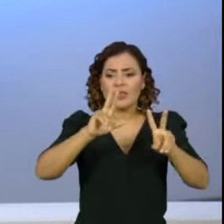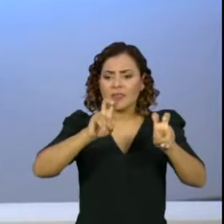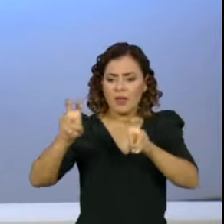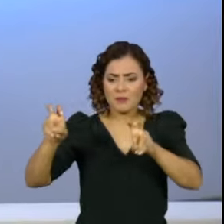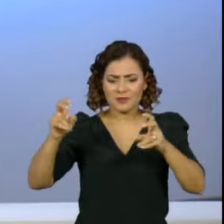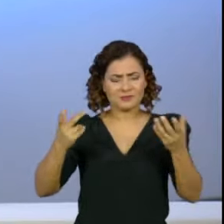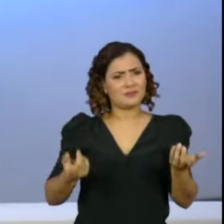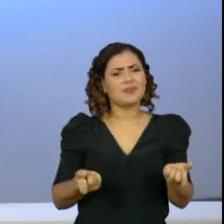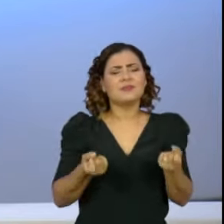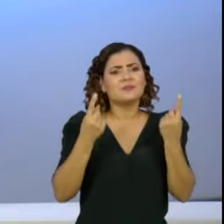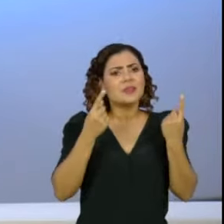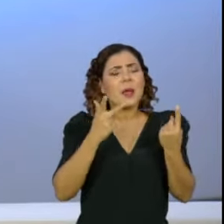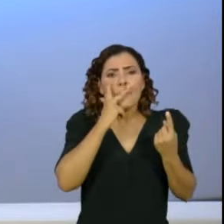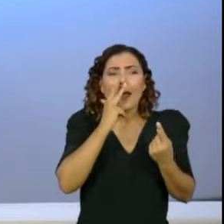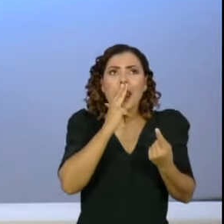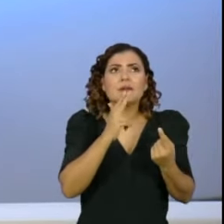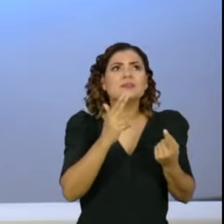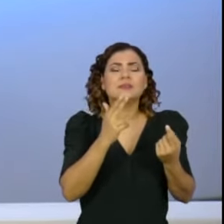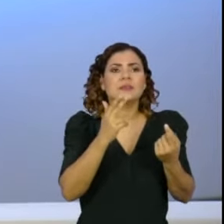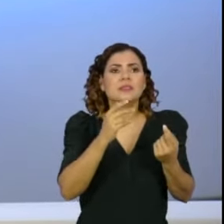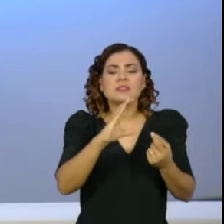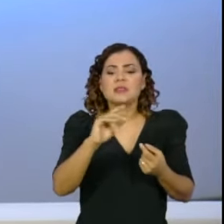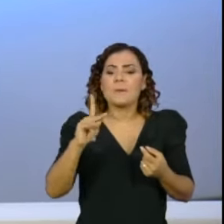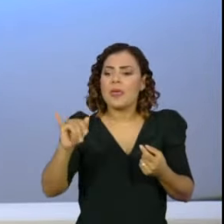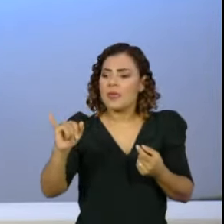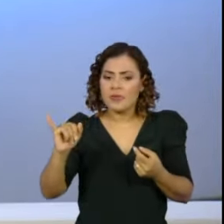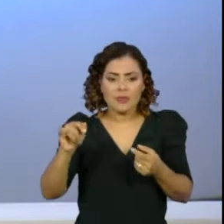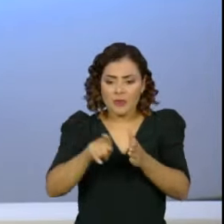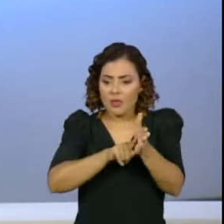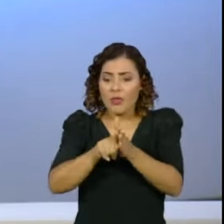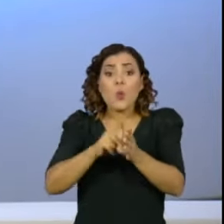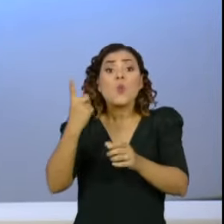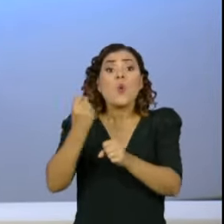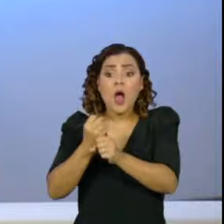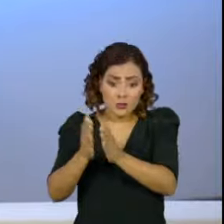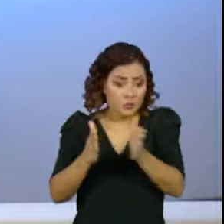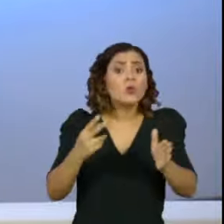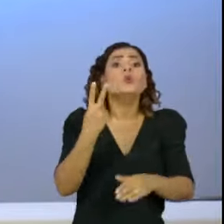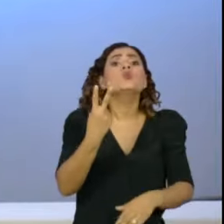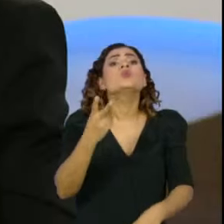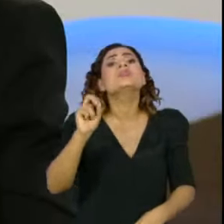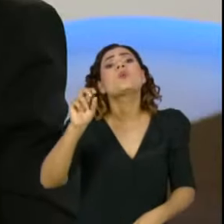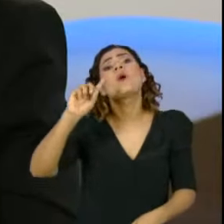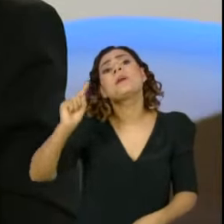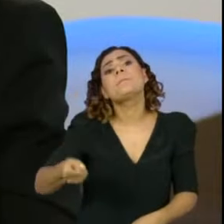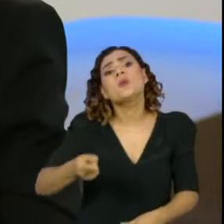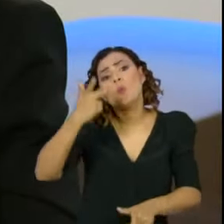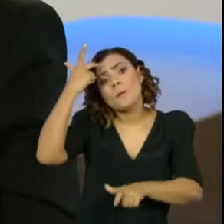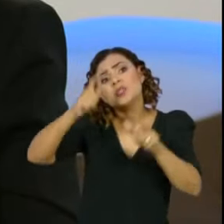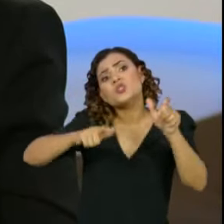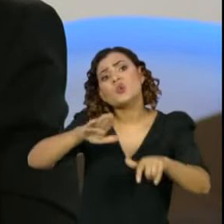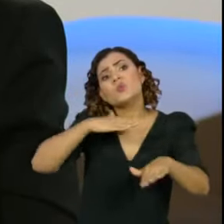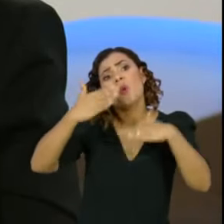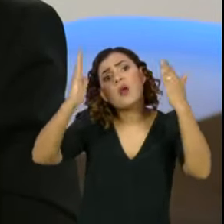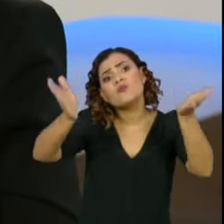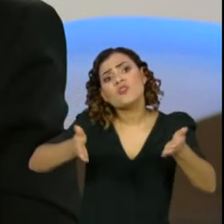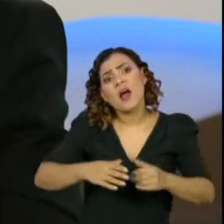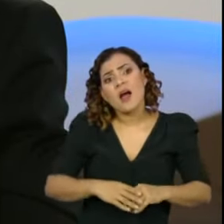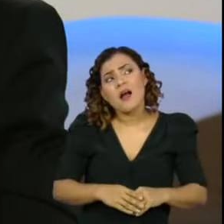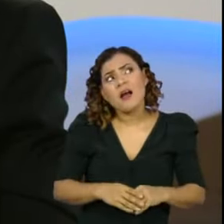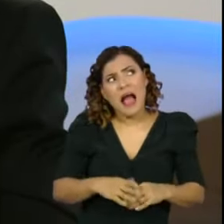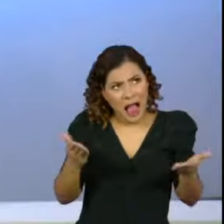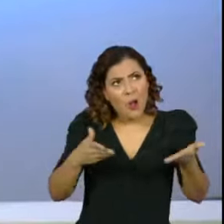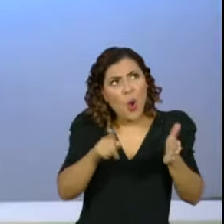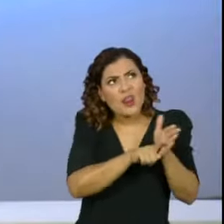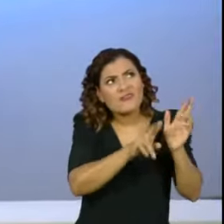por exemplo, de abrir uma CPI depois de um ano de pandemia, em já morreram 250 mil brasileiros,